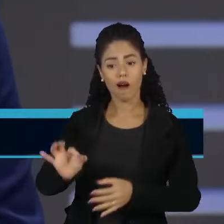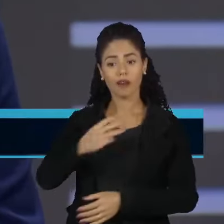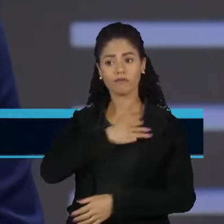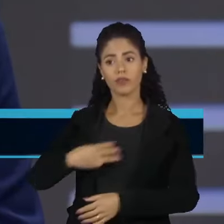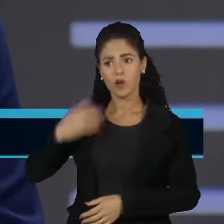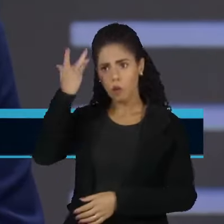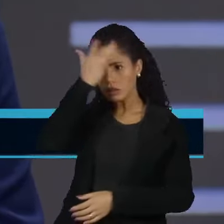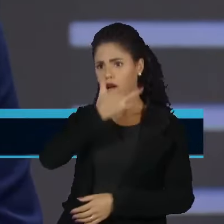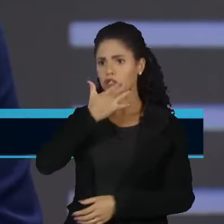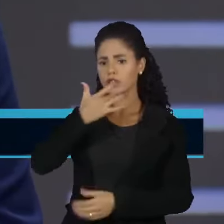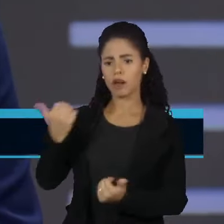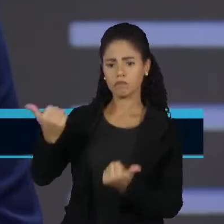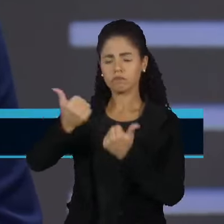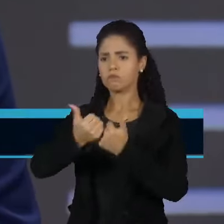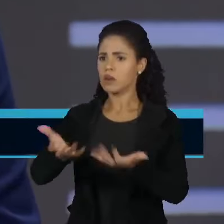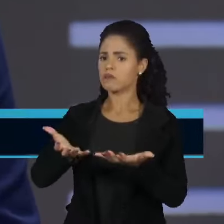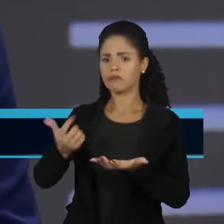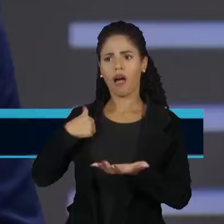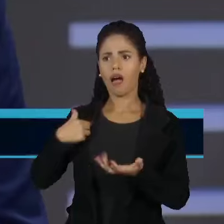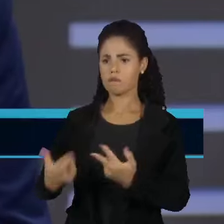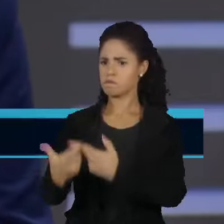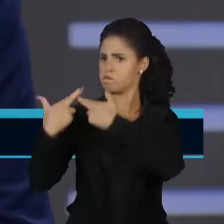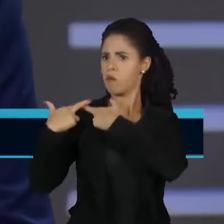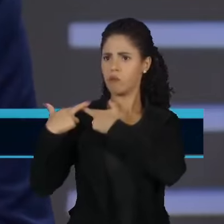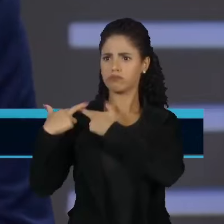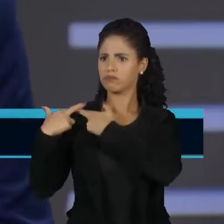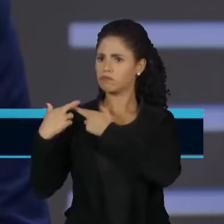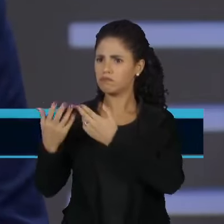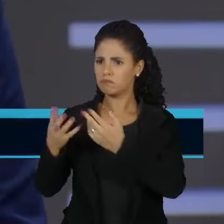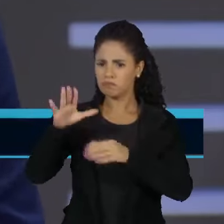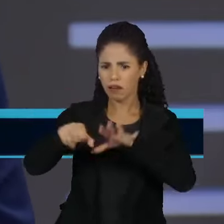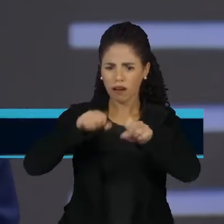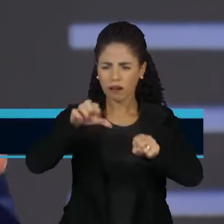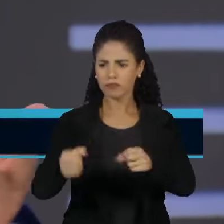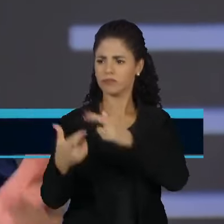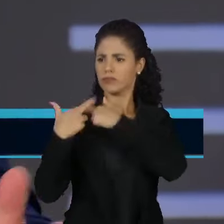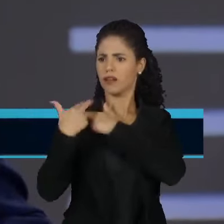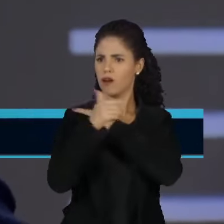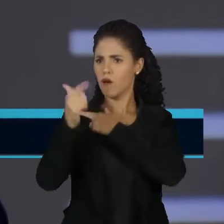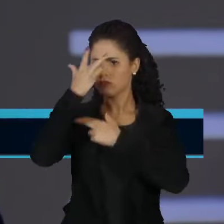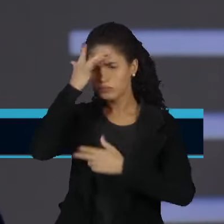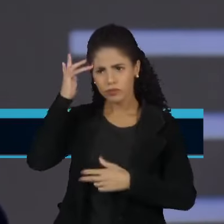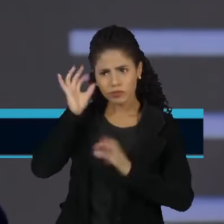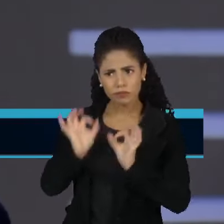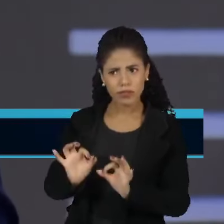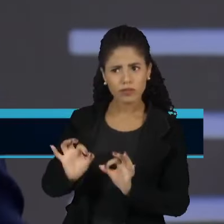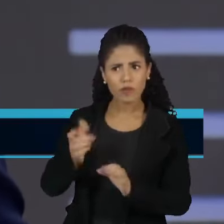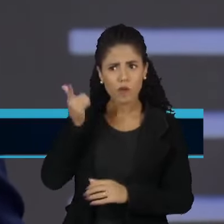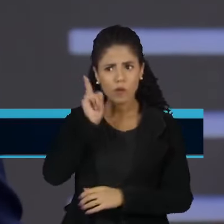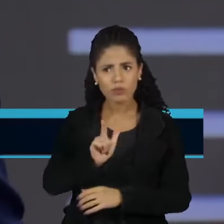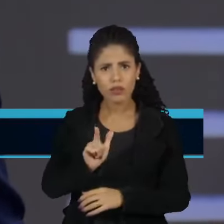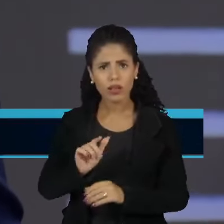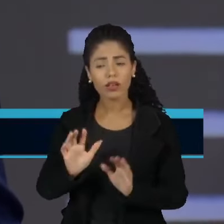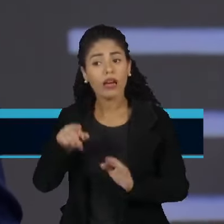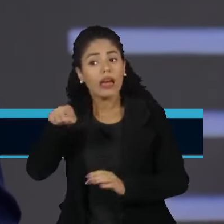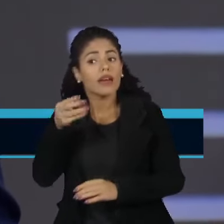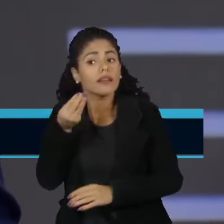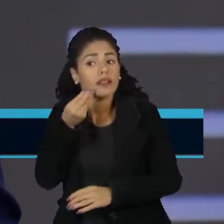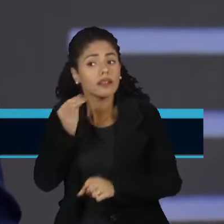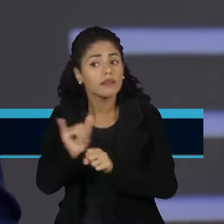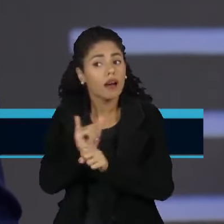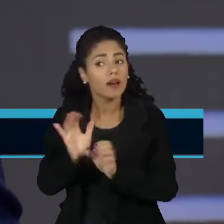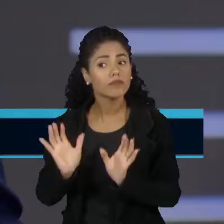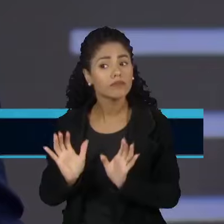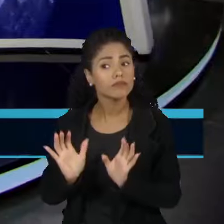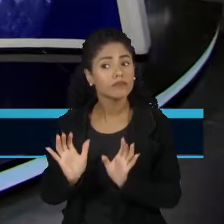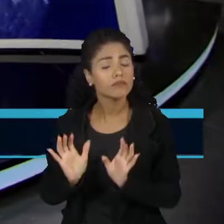Haddad, que tem uma tarefa gigantesca, eu não sei se ele dá conta desses dois papéis, mas é o que ele está tendo que fazer. É,